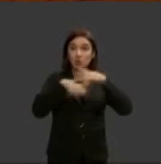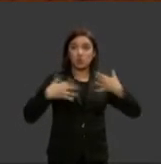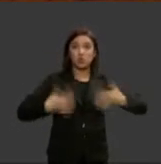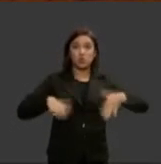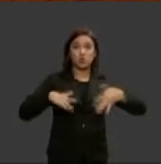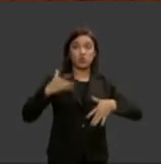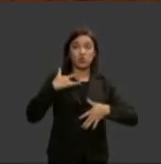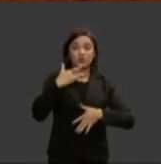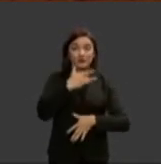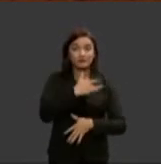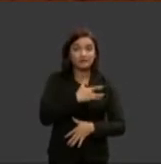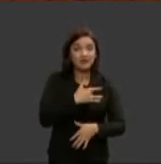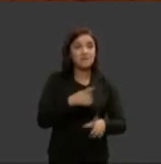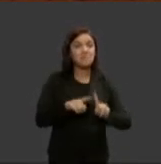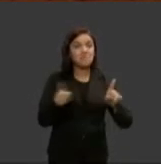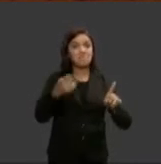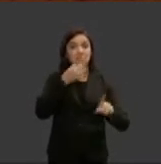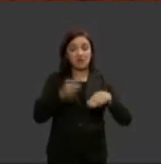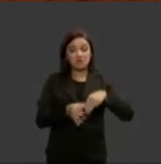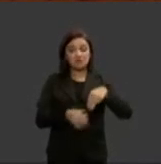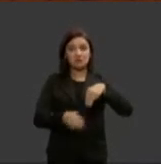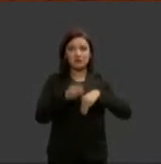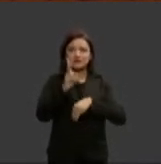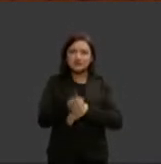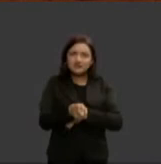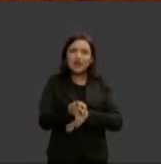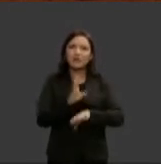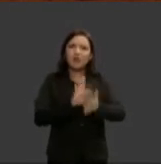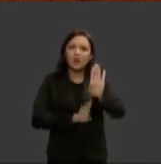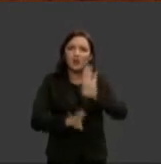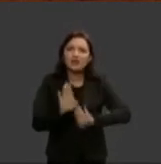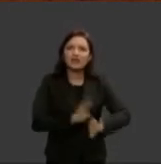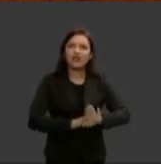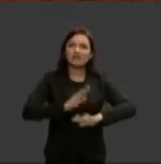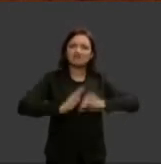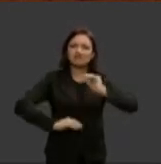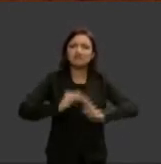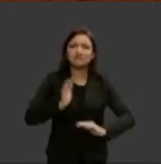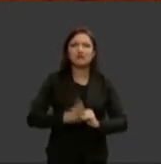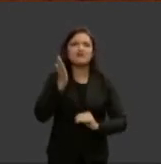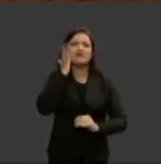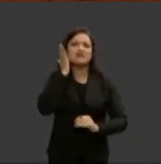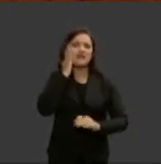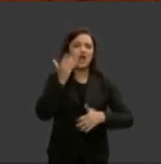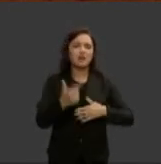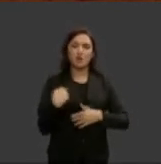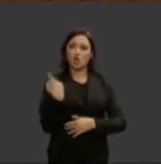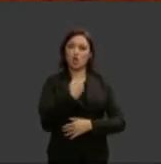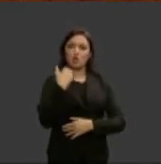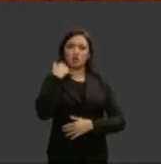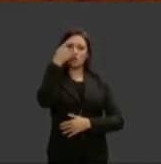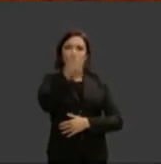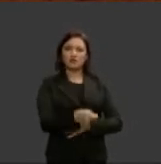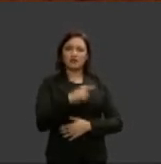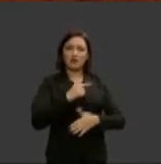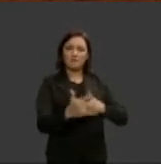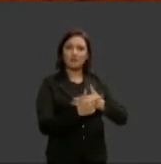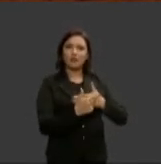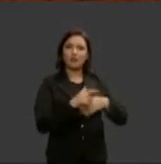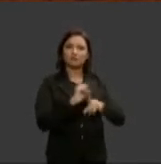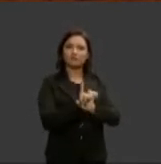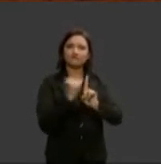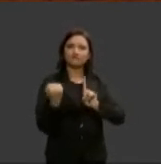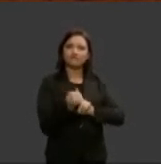eficiência sem perder de vista o importante papel social que também nós o ISIS desempenhamos